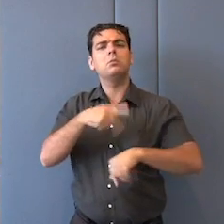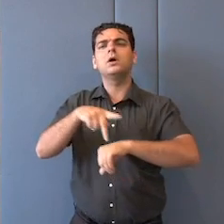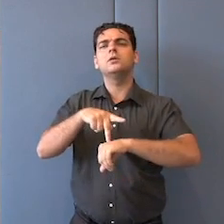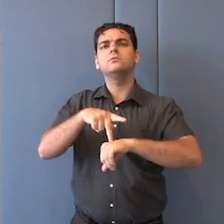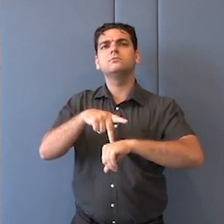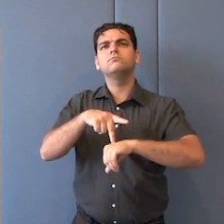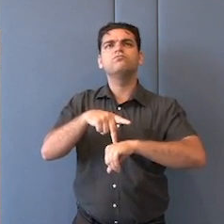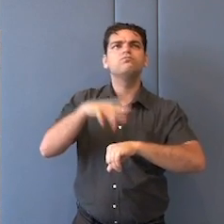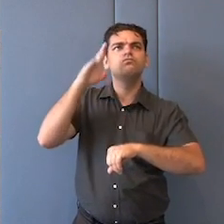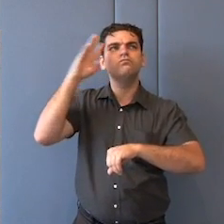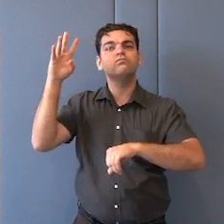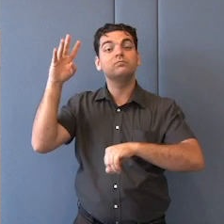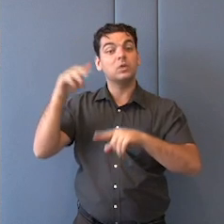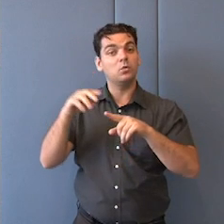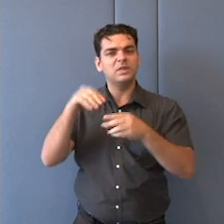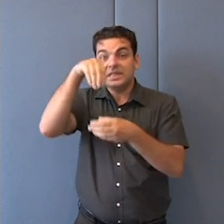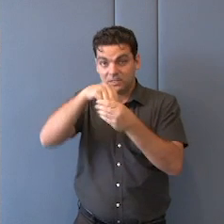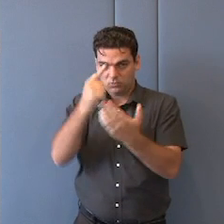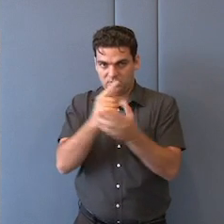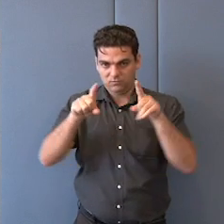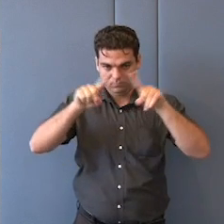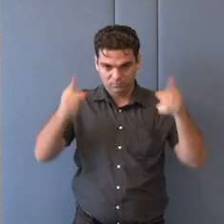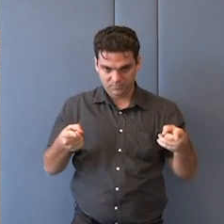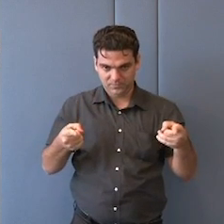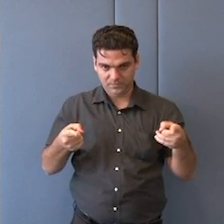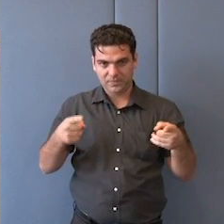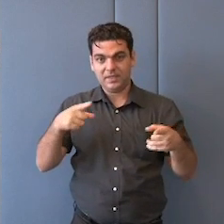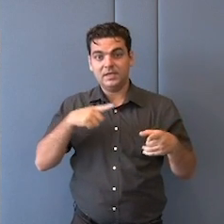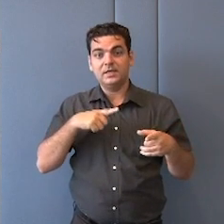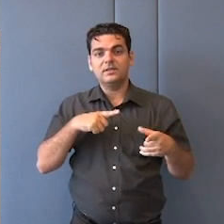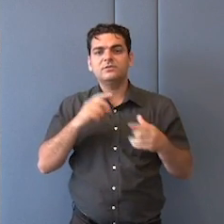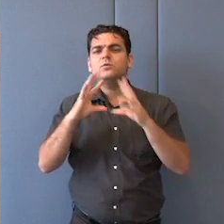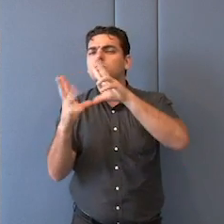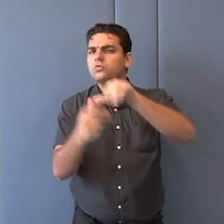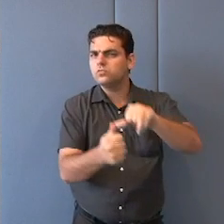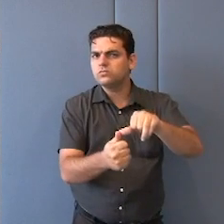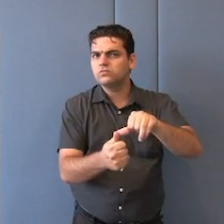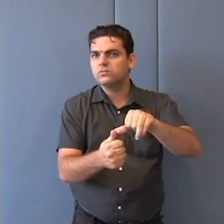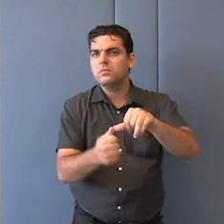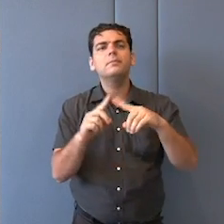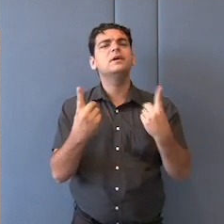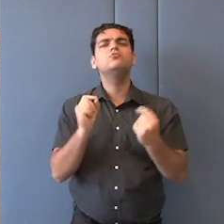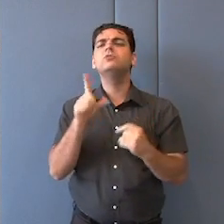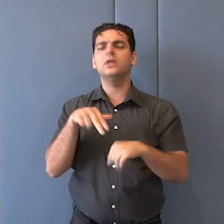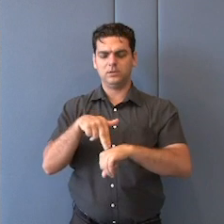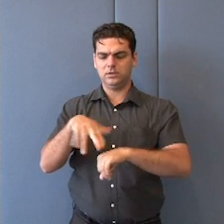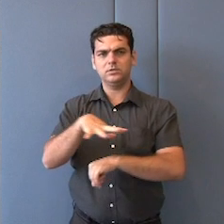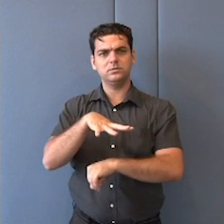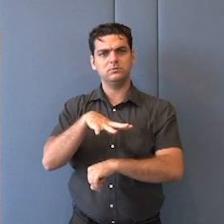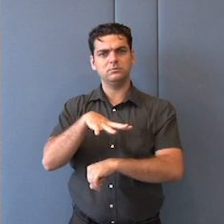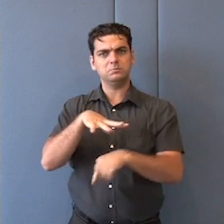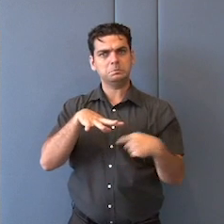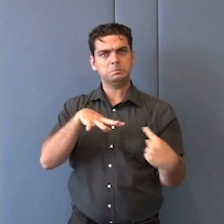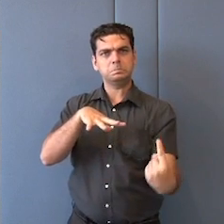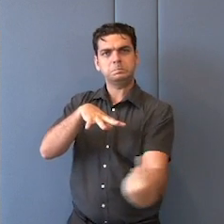E, em um certo trecho, ele fala da globalização e fala das nações. E ele diz uma coisa